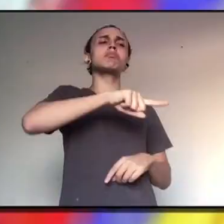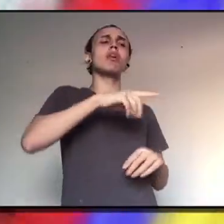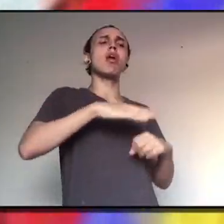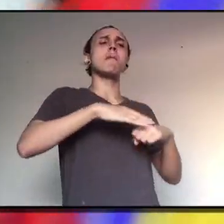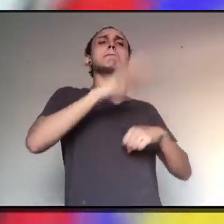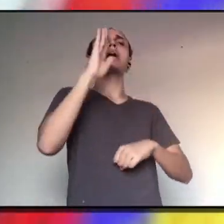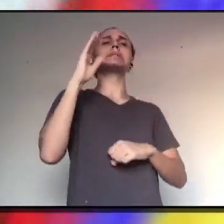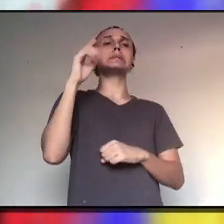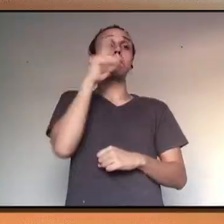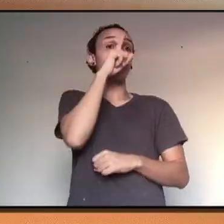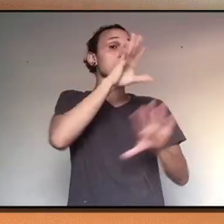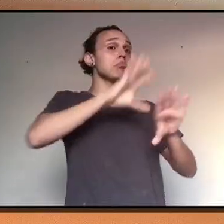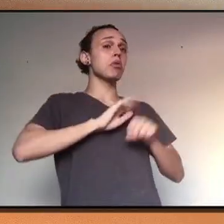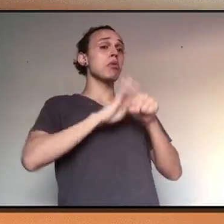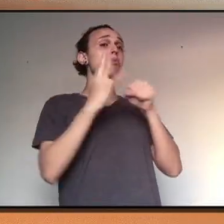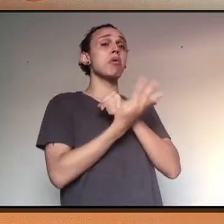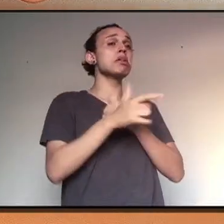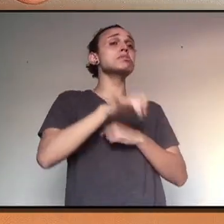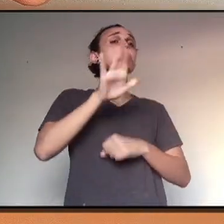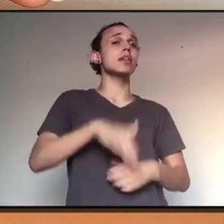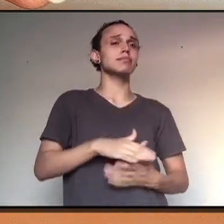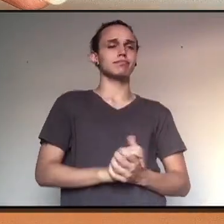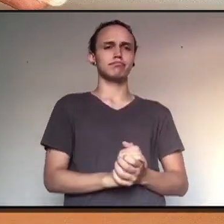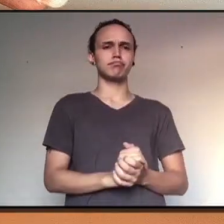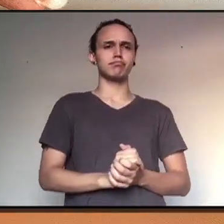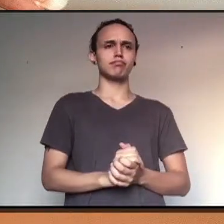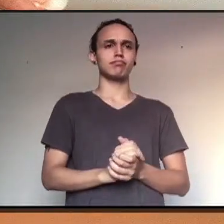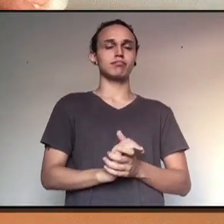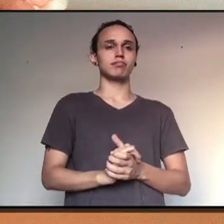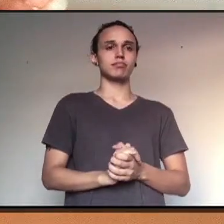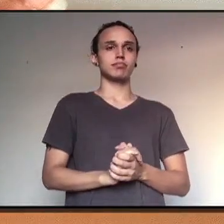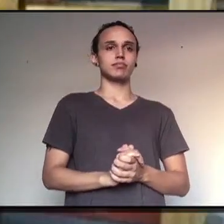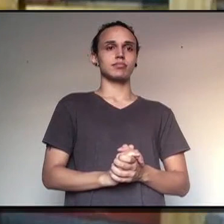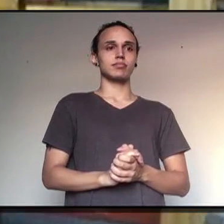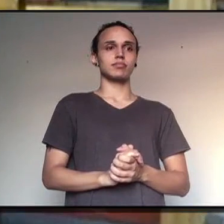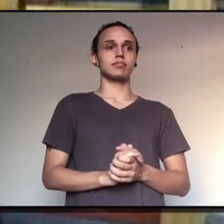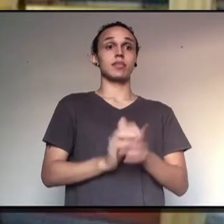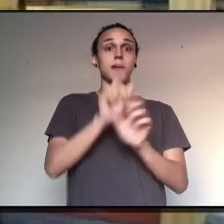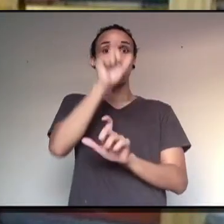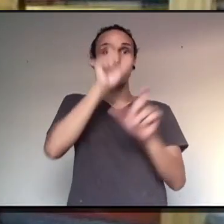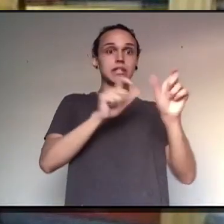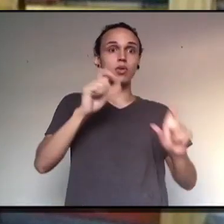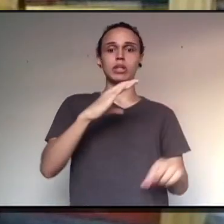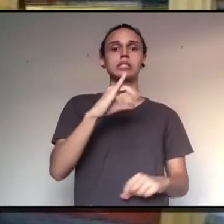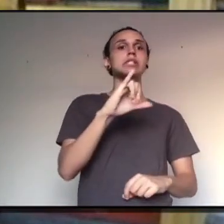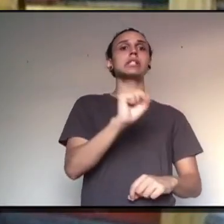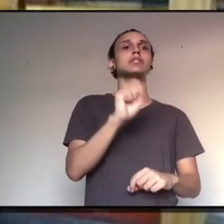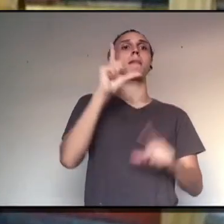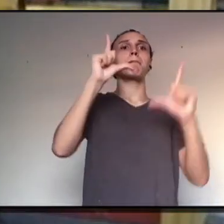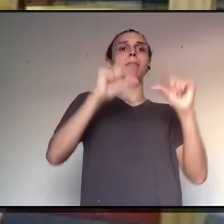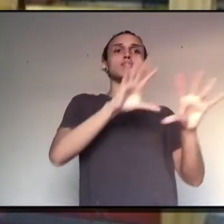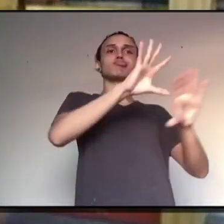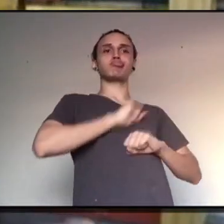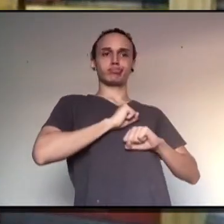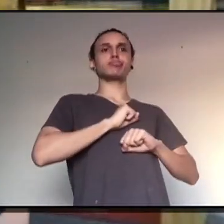quais são os grupos mais vulneráveis ao novo coronavírus? As pessoas cis são muito menos vulneráveis do que as pessoas